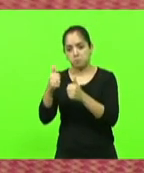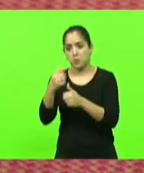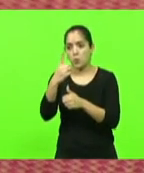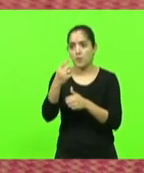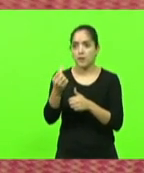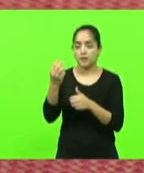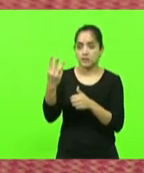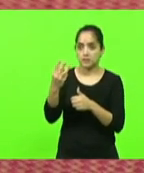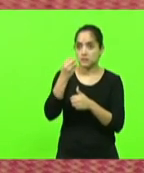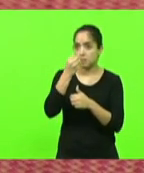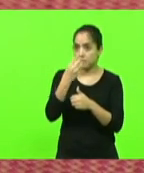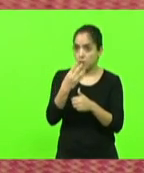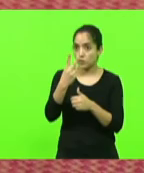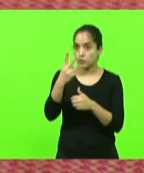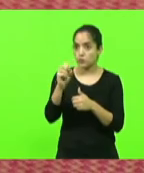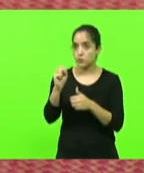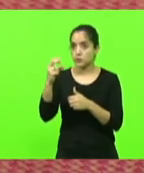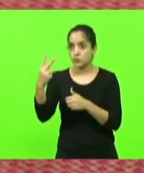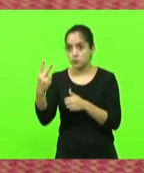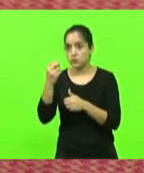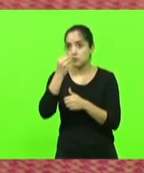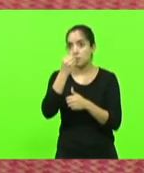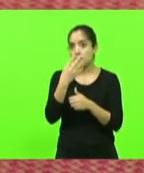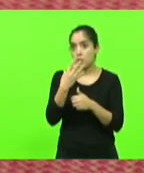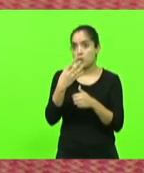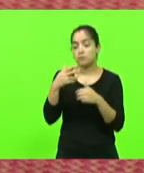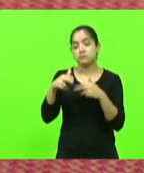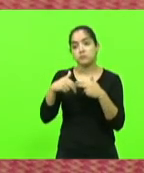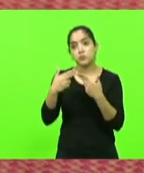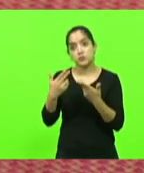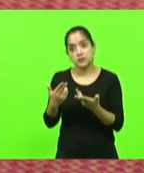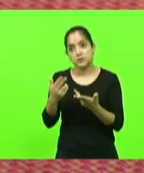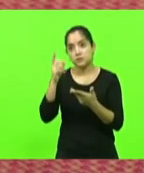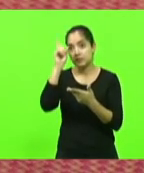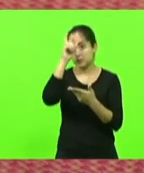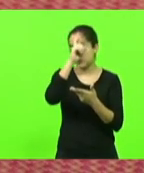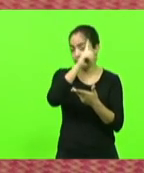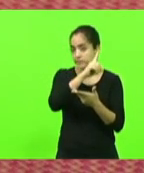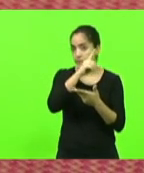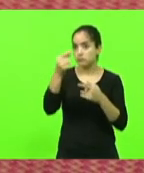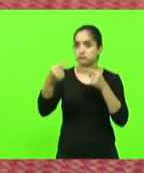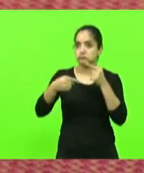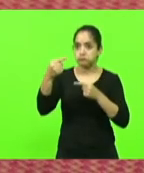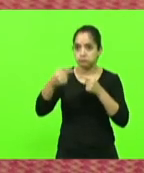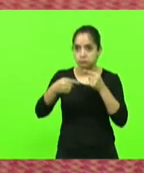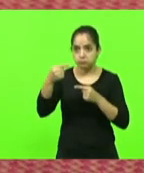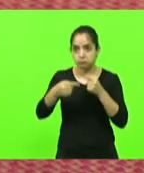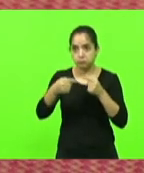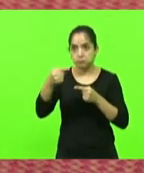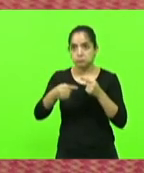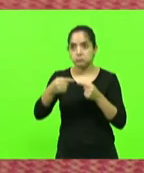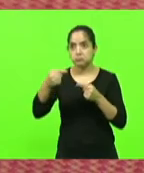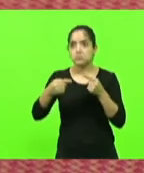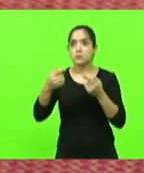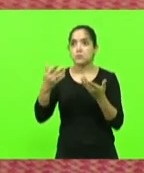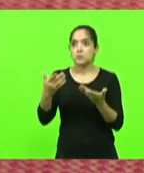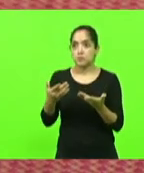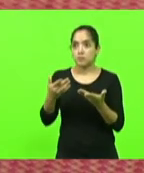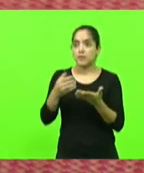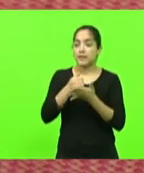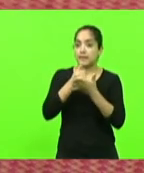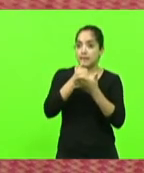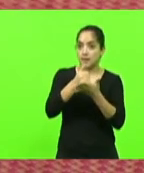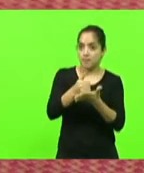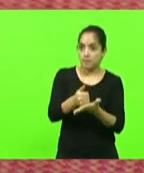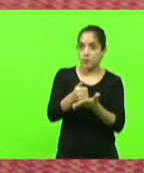282 está boa é por isso que está difícil fazer política nesse país porque quem aponta